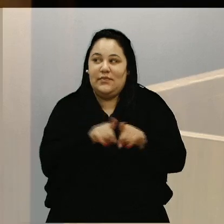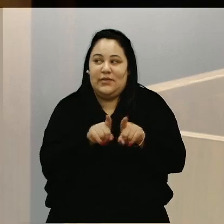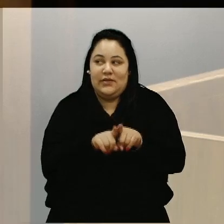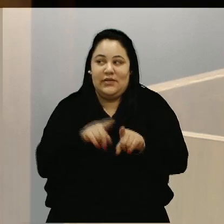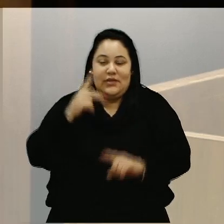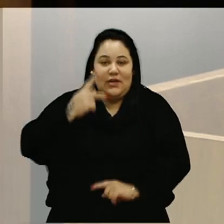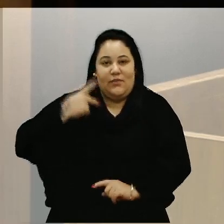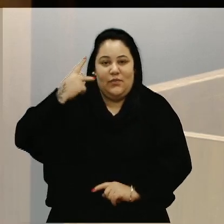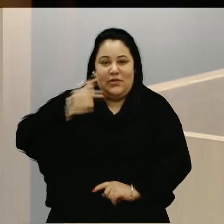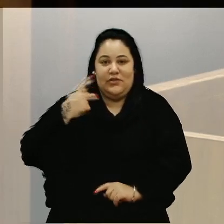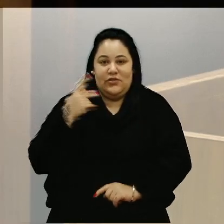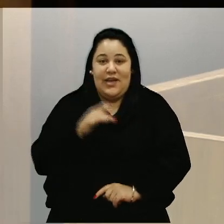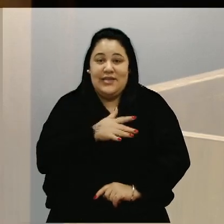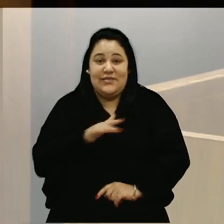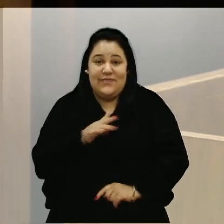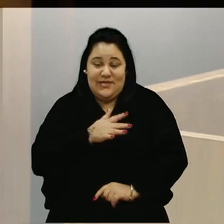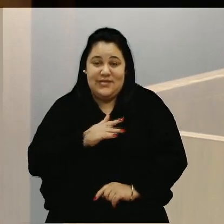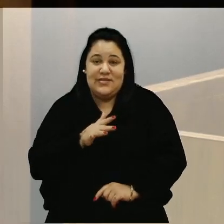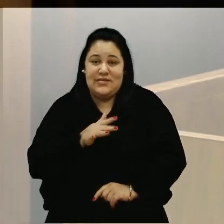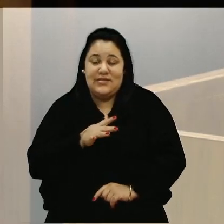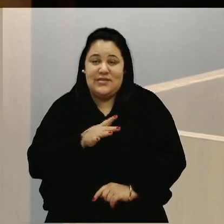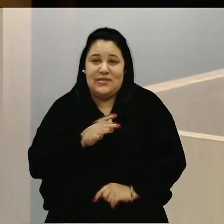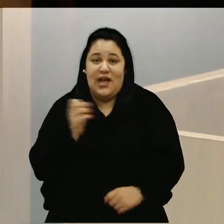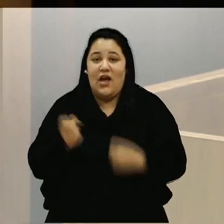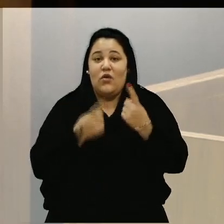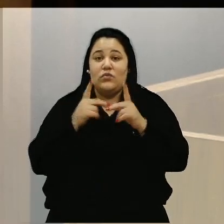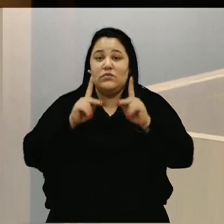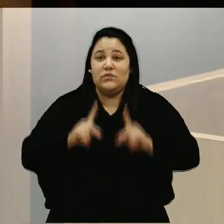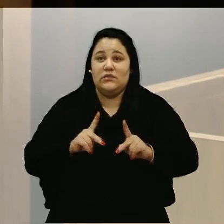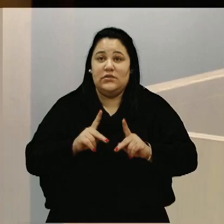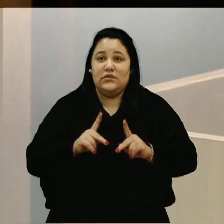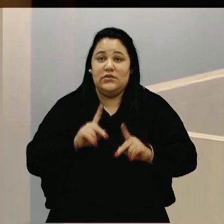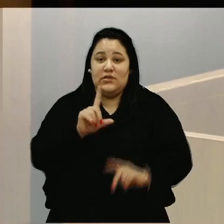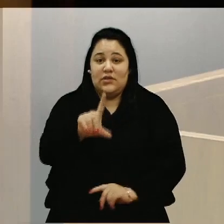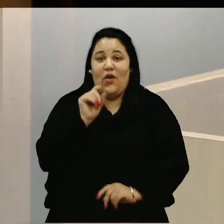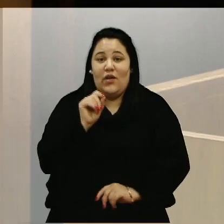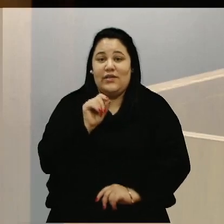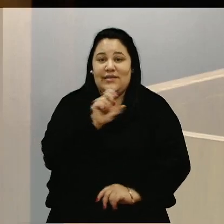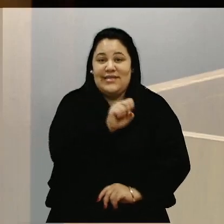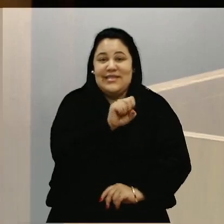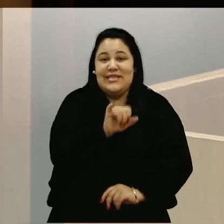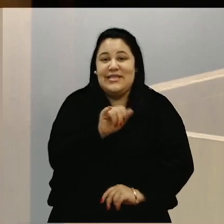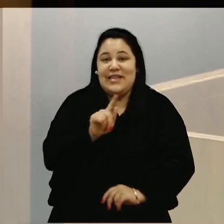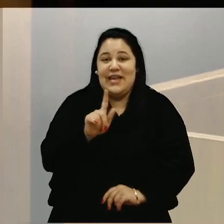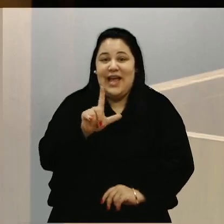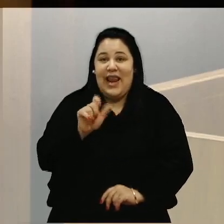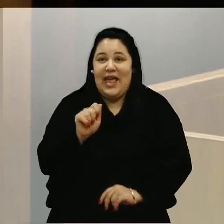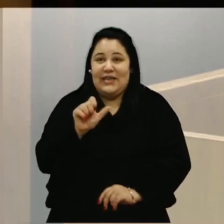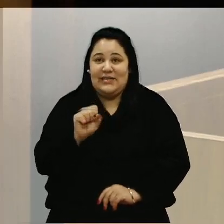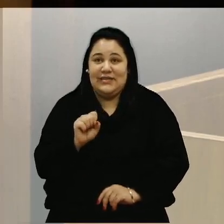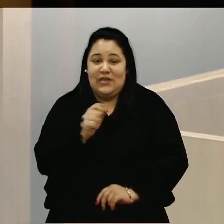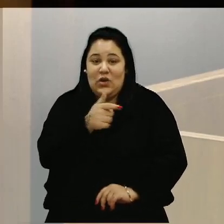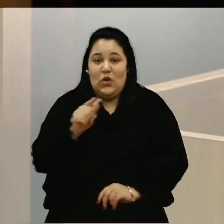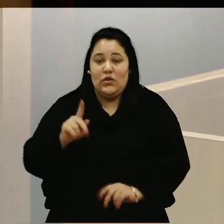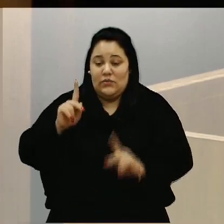a gente, muitas vezes, algumas pessoas escolhem siglas, outras pessoas escolhem pessoas.